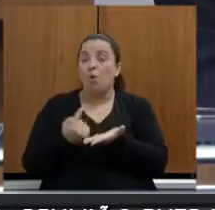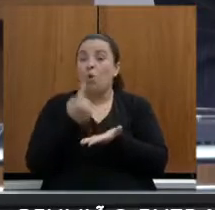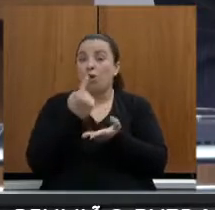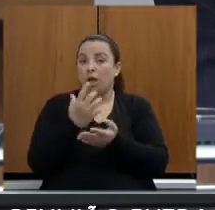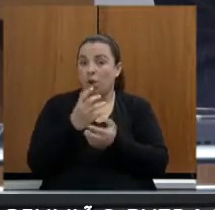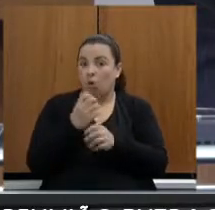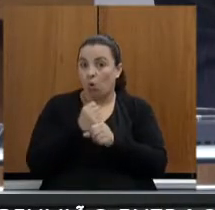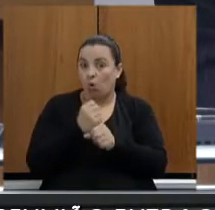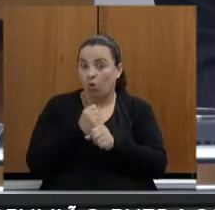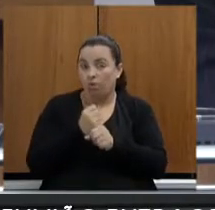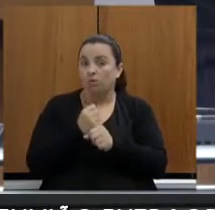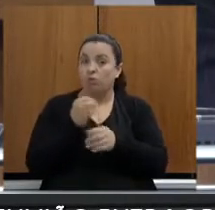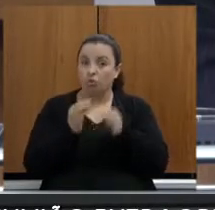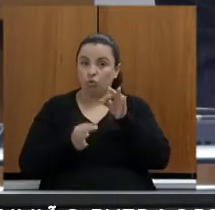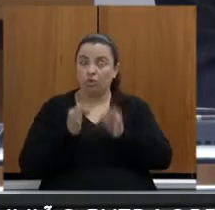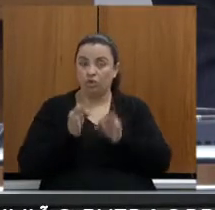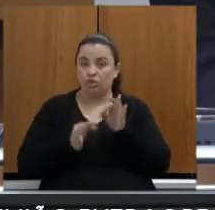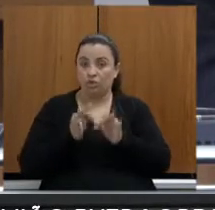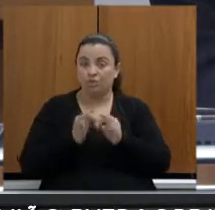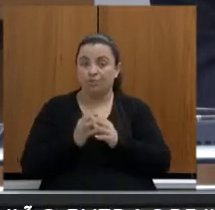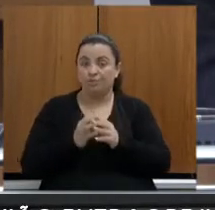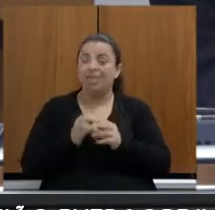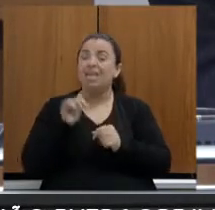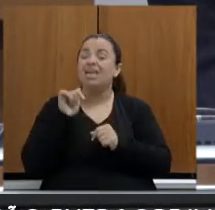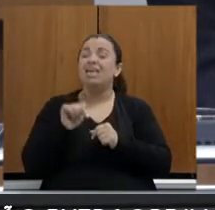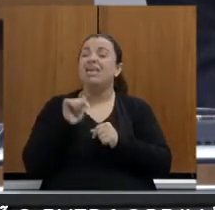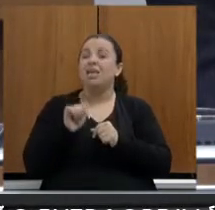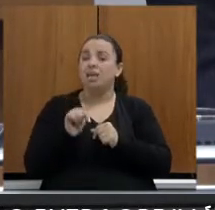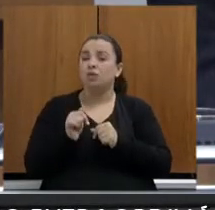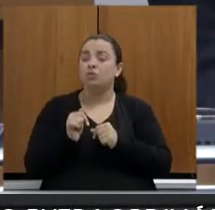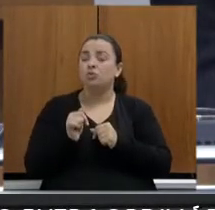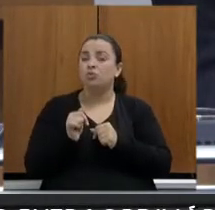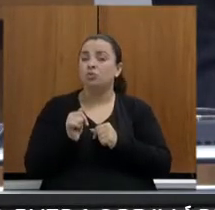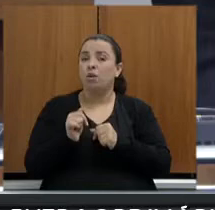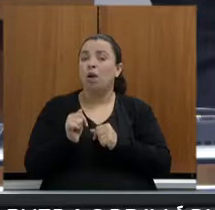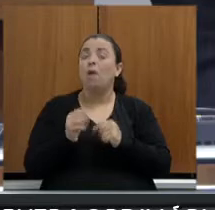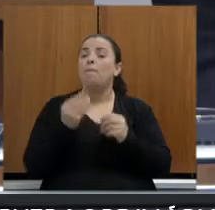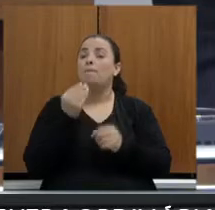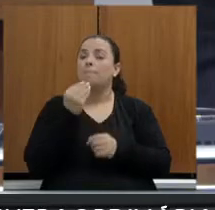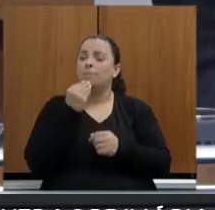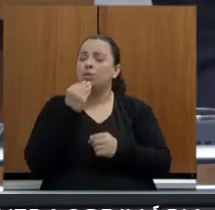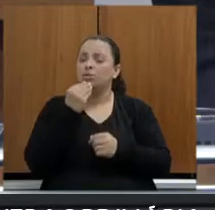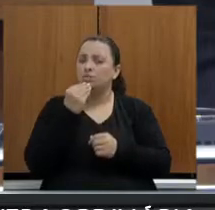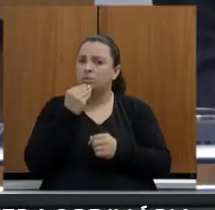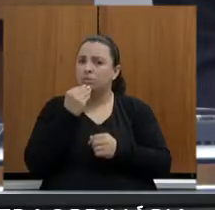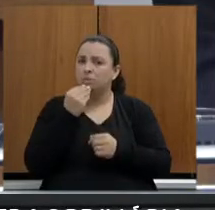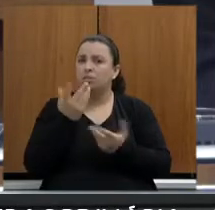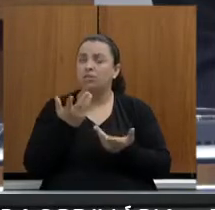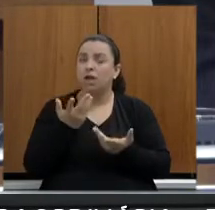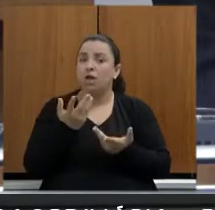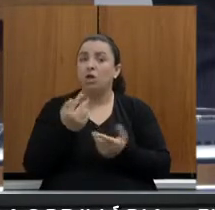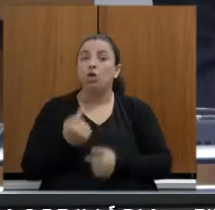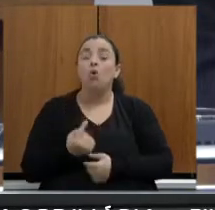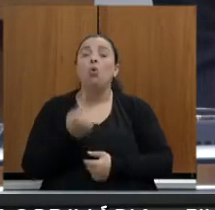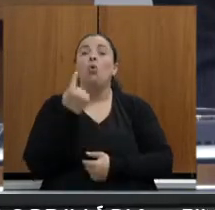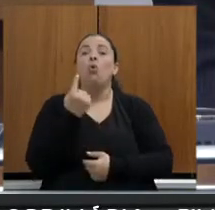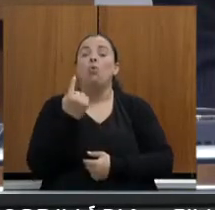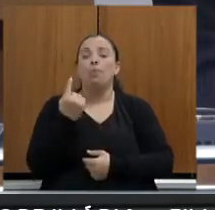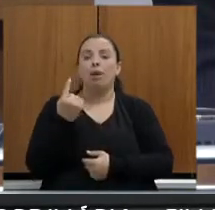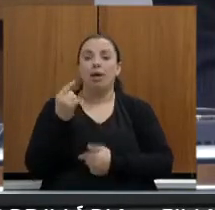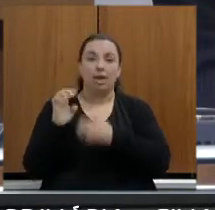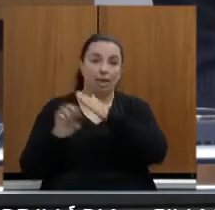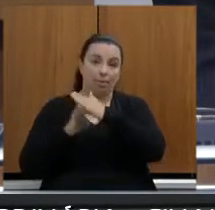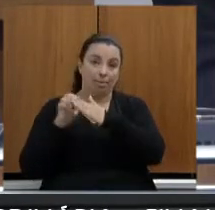E isso permite o quê? Permite que uma única empresa, cujo edital, a